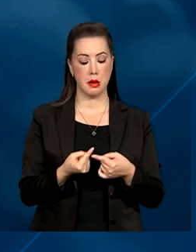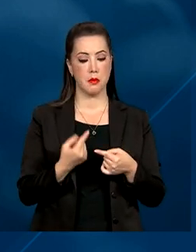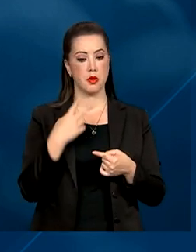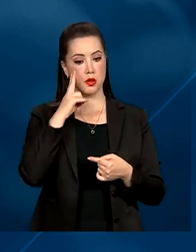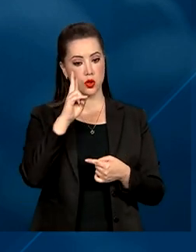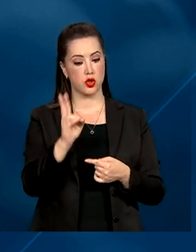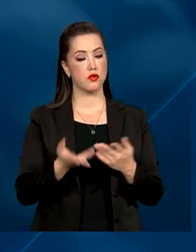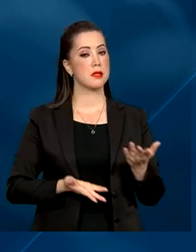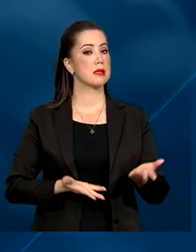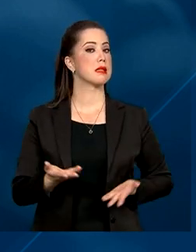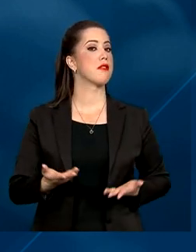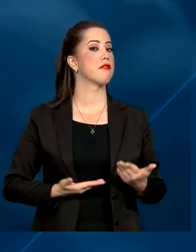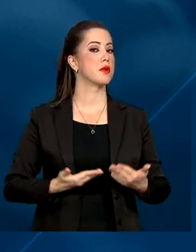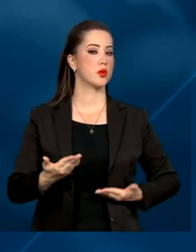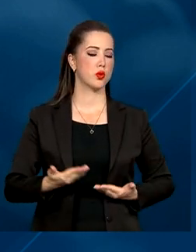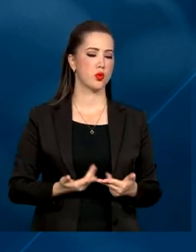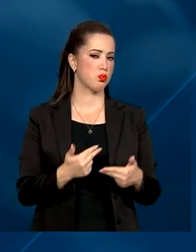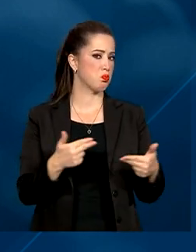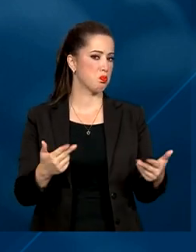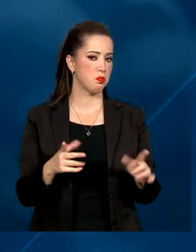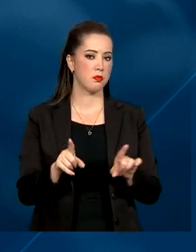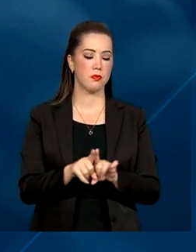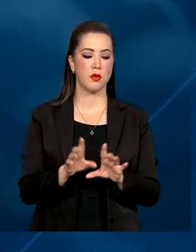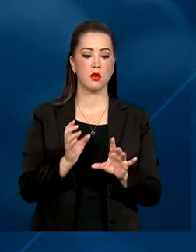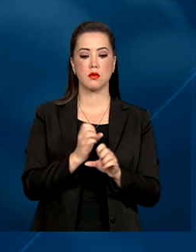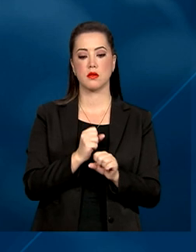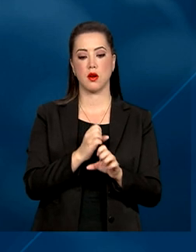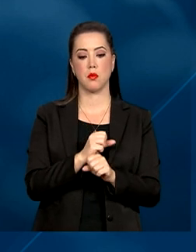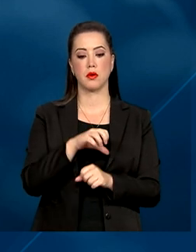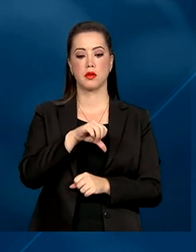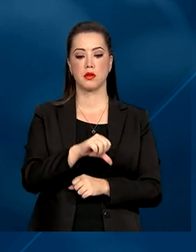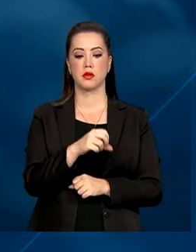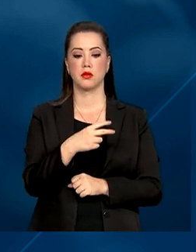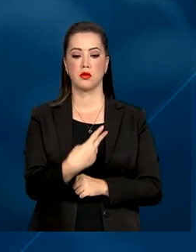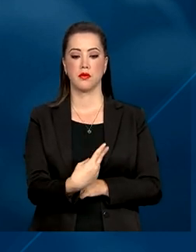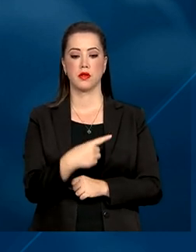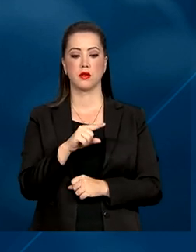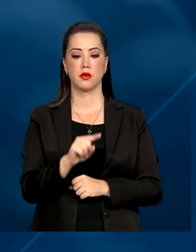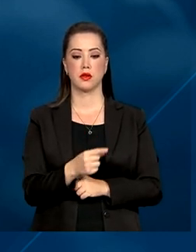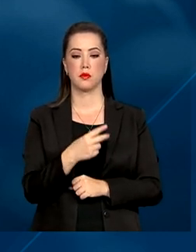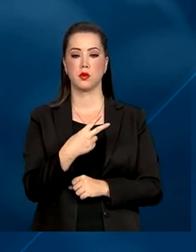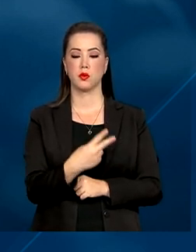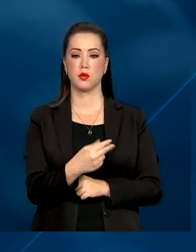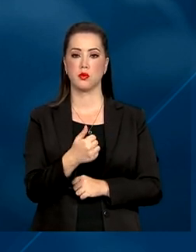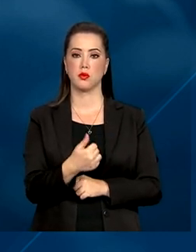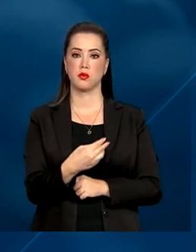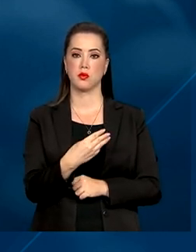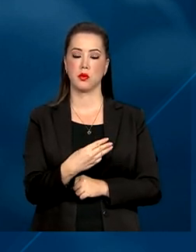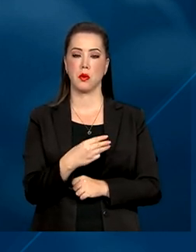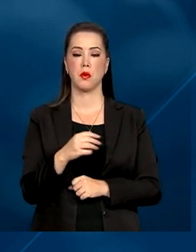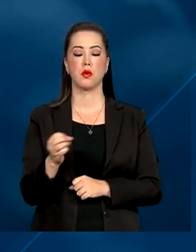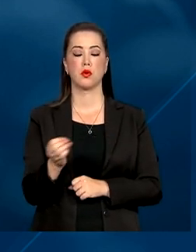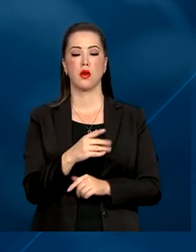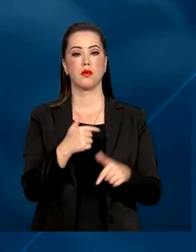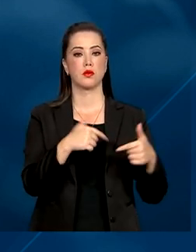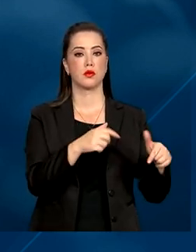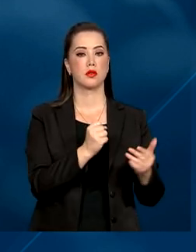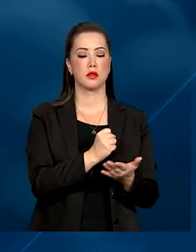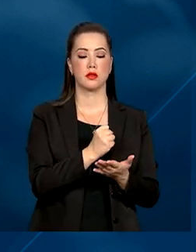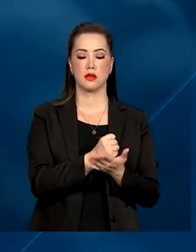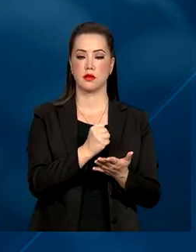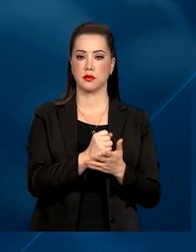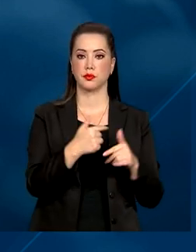aparece o setor de serviços, com saldo de 92.213 postos de trabalho